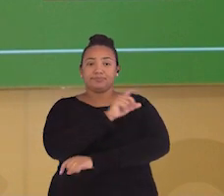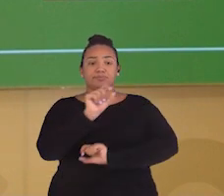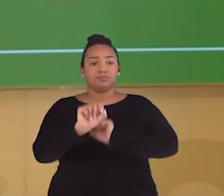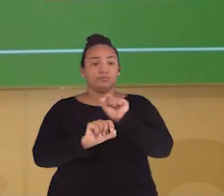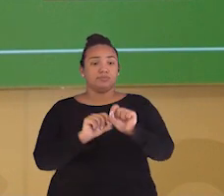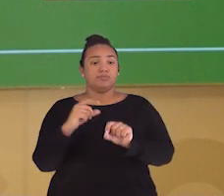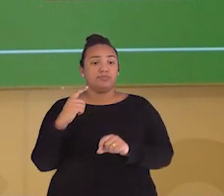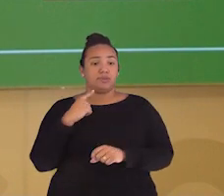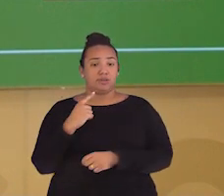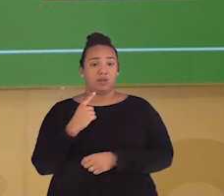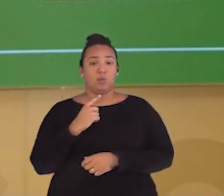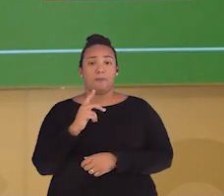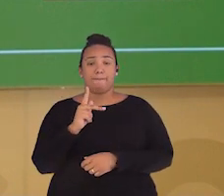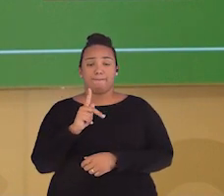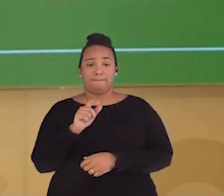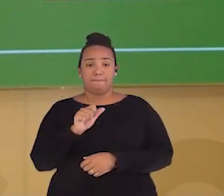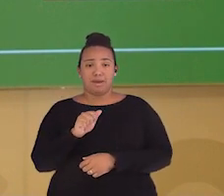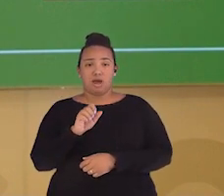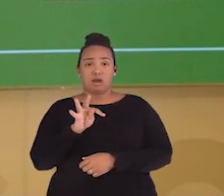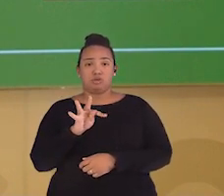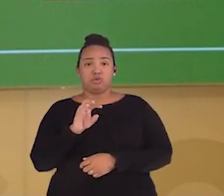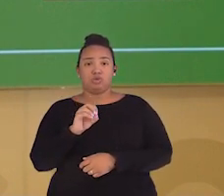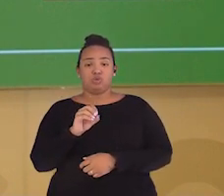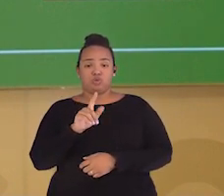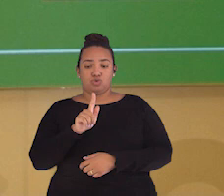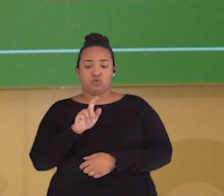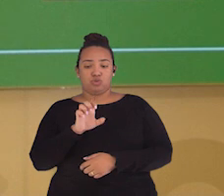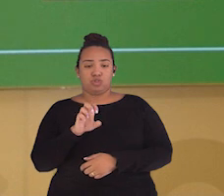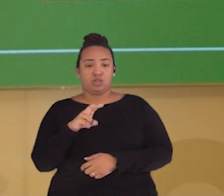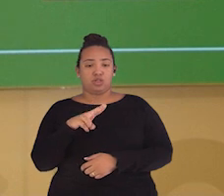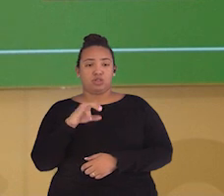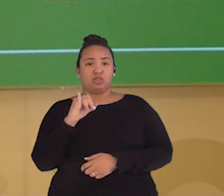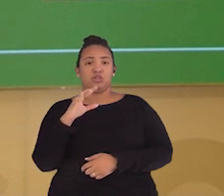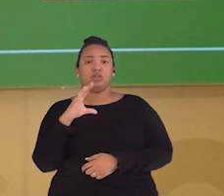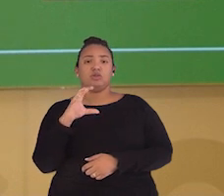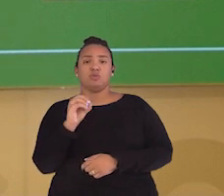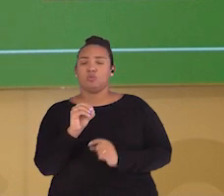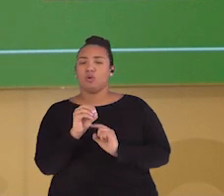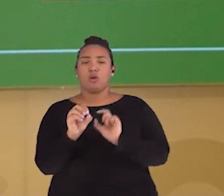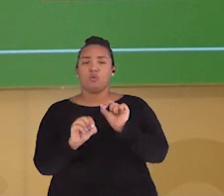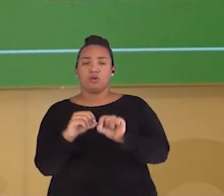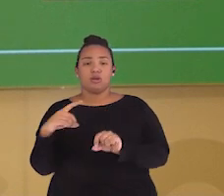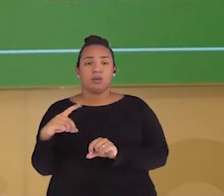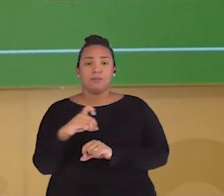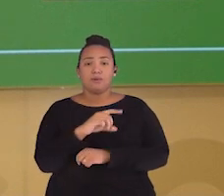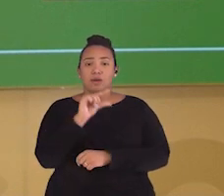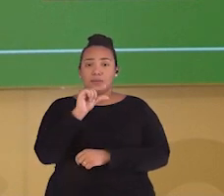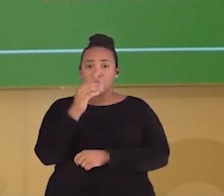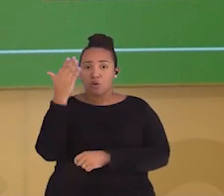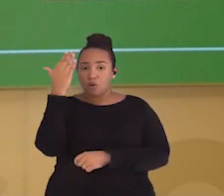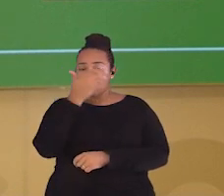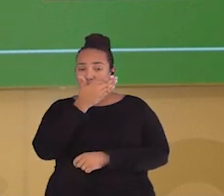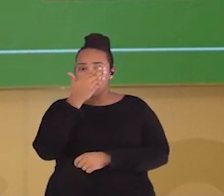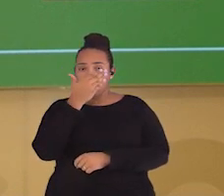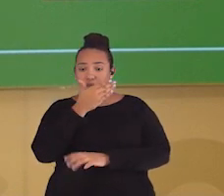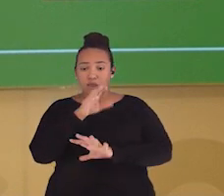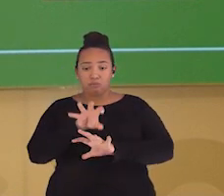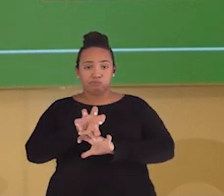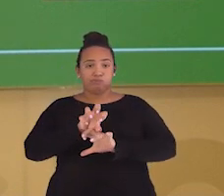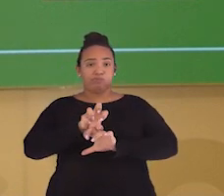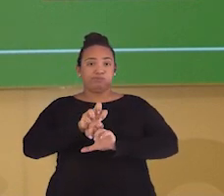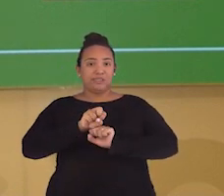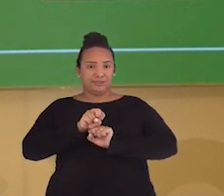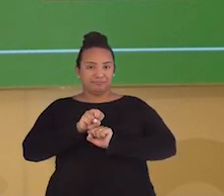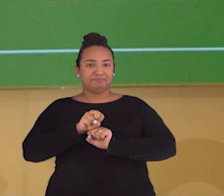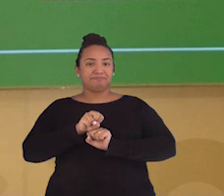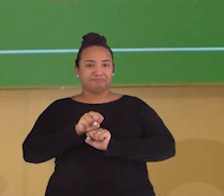a aplicação de um patogênico, que é um micro-organismo infeccioso, que nos causaria uma doença. No